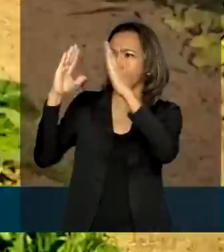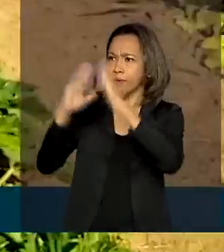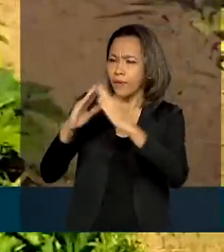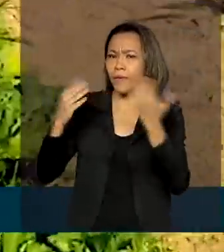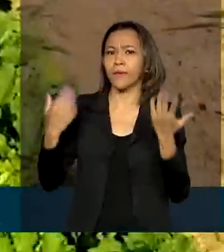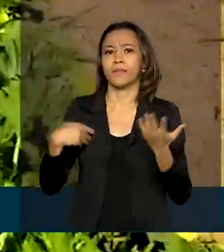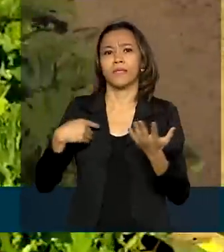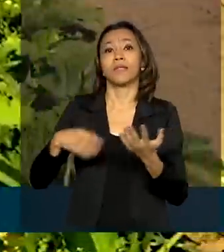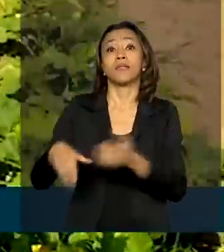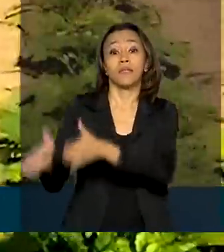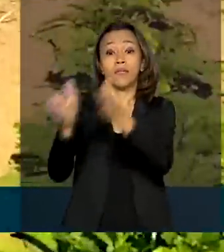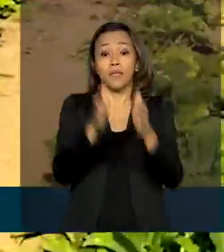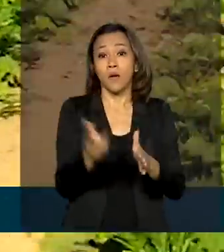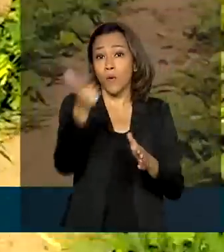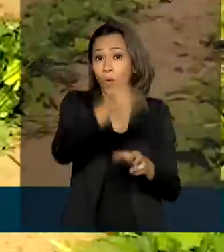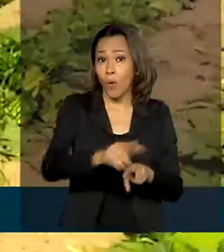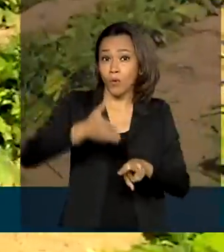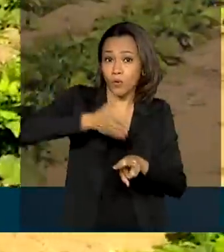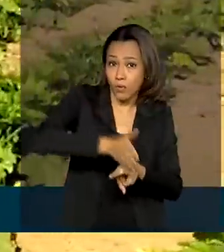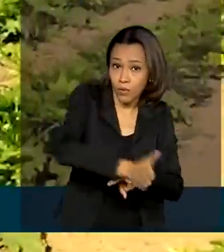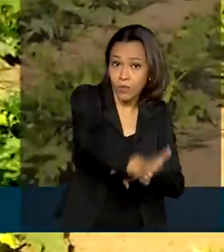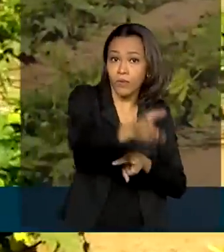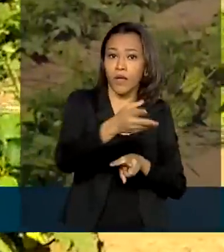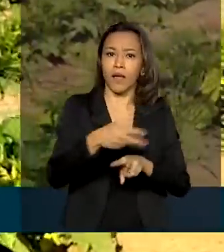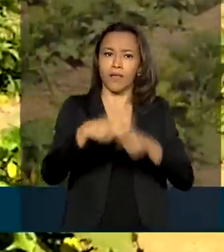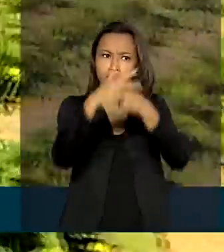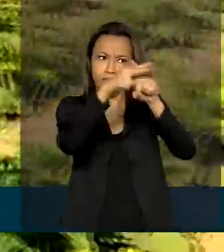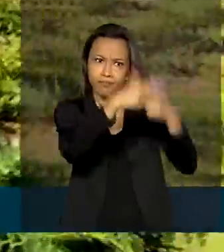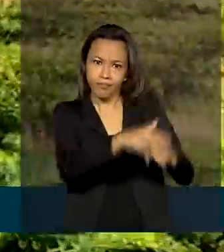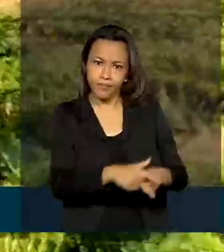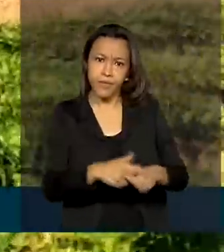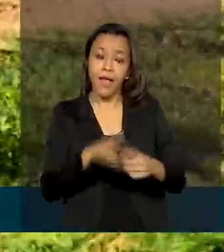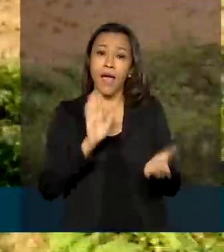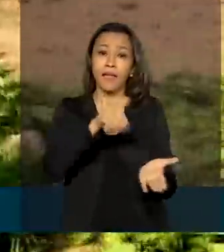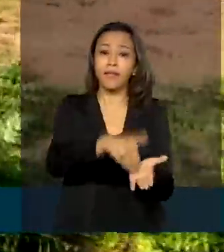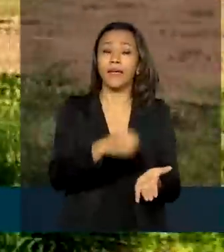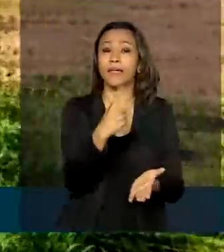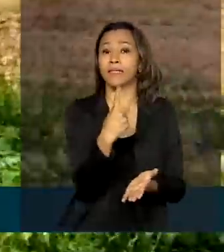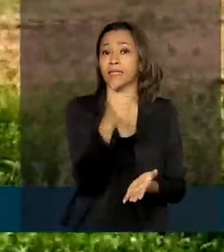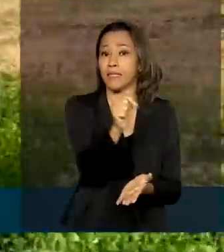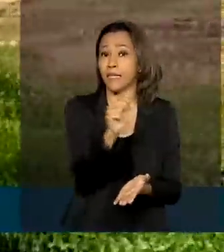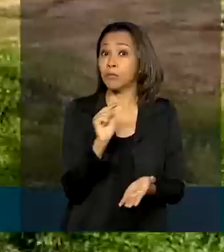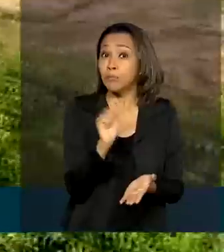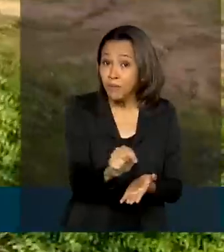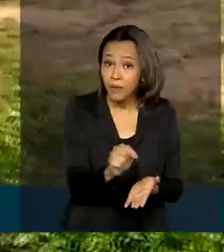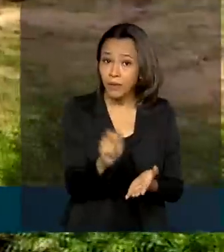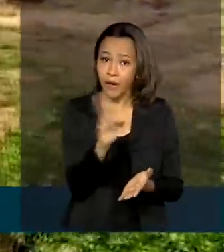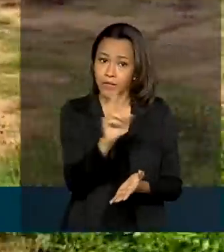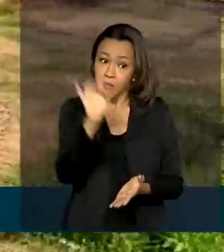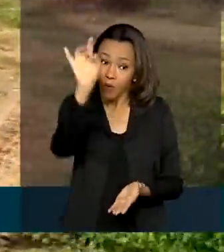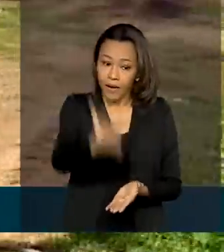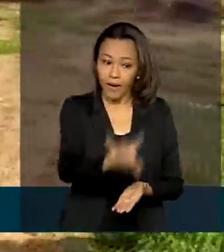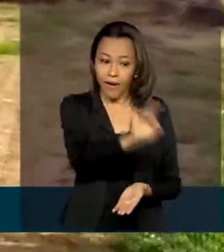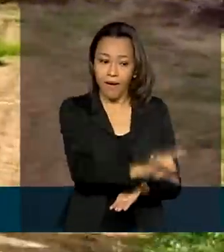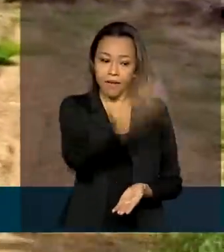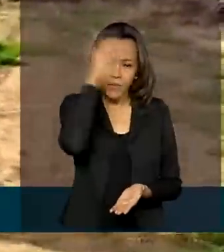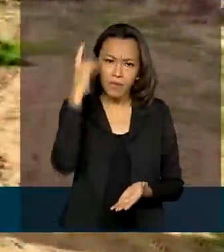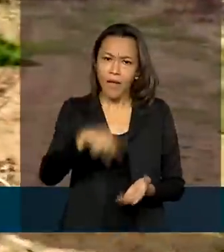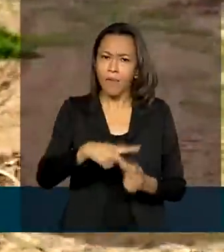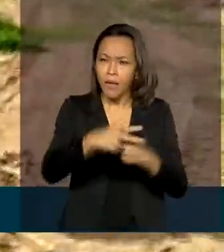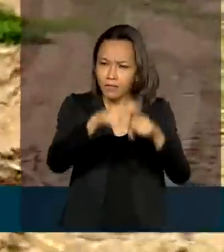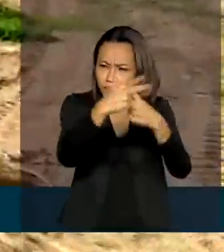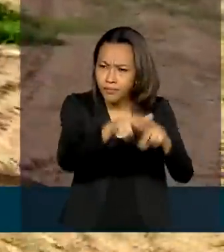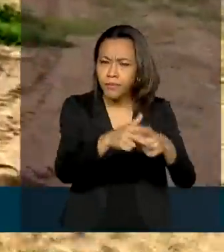obra. Já o crédito reforma habitacional, que será de até 17 mil reais por beneficiário, é para a recuperação e